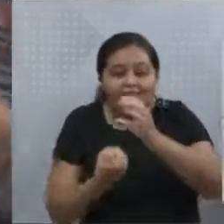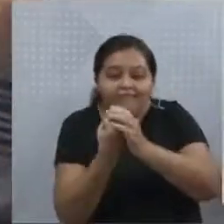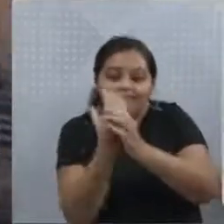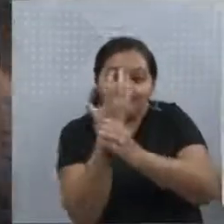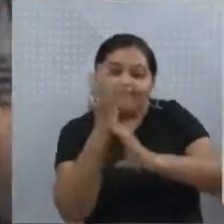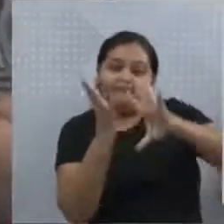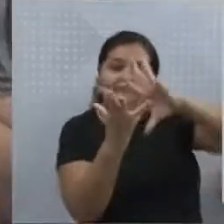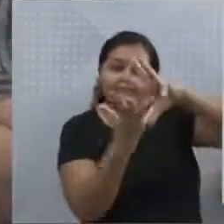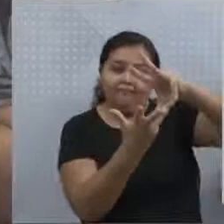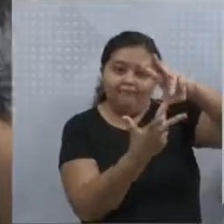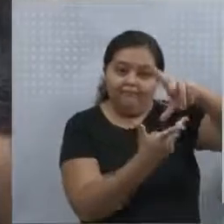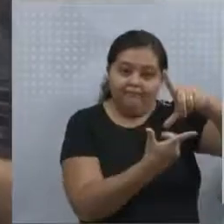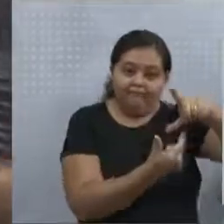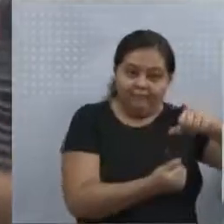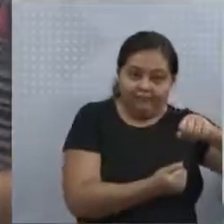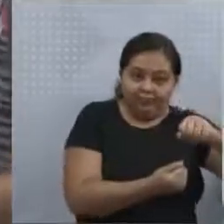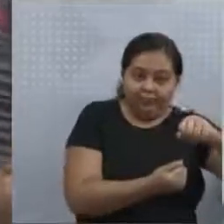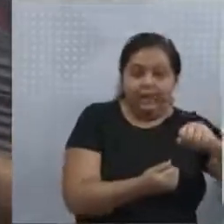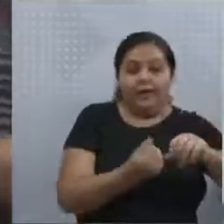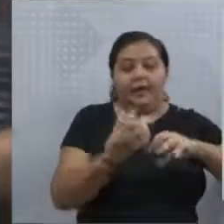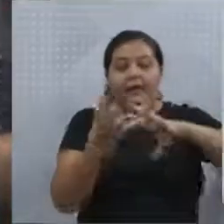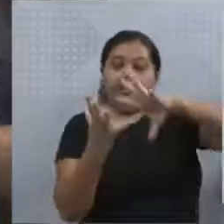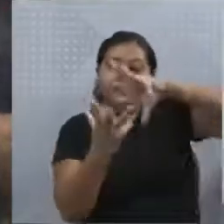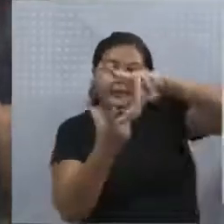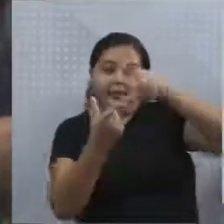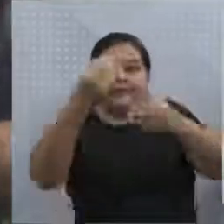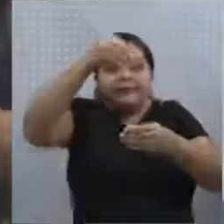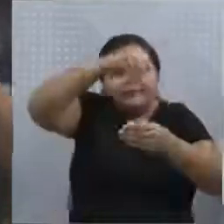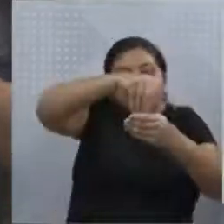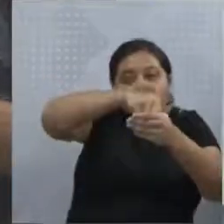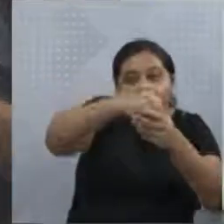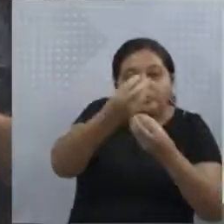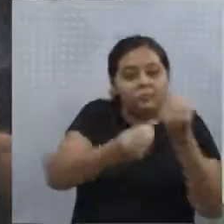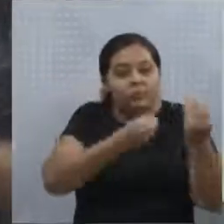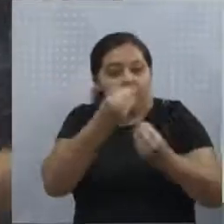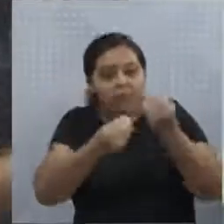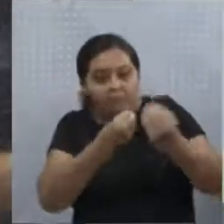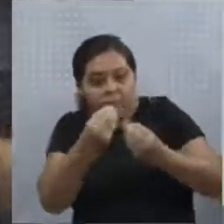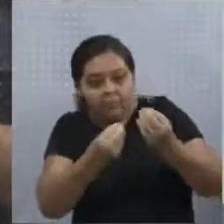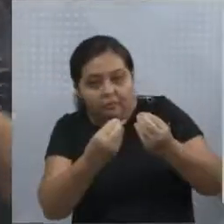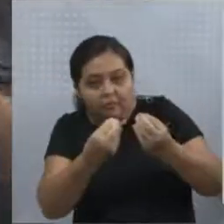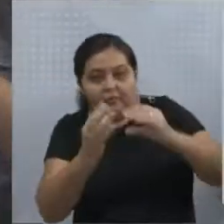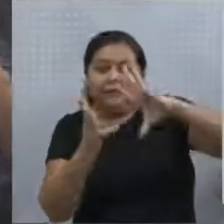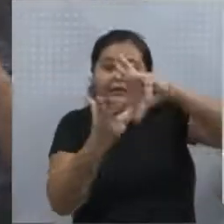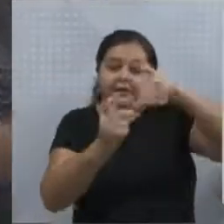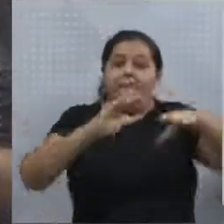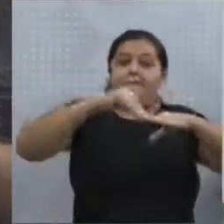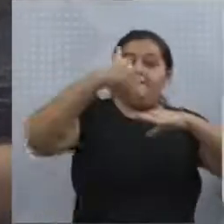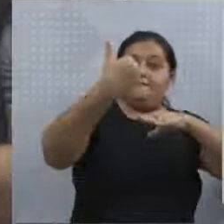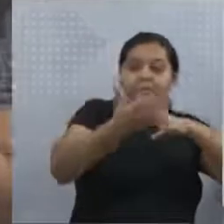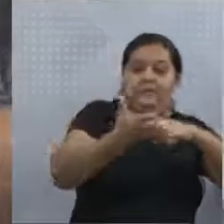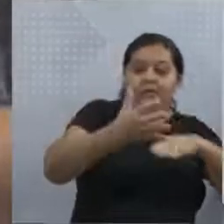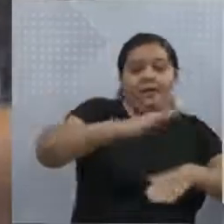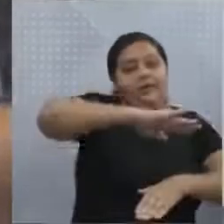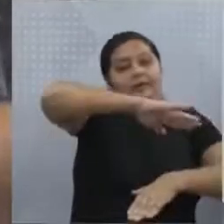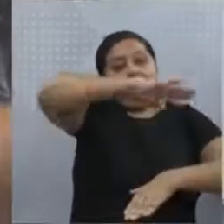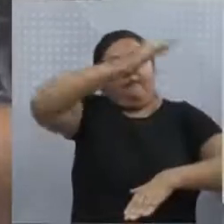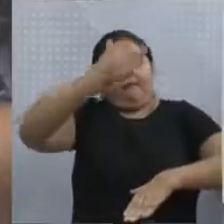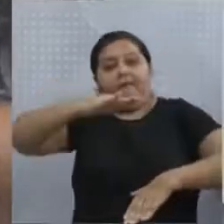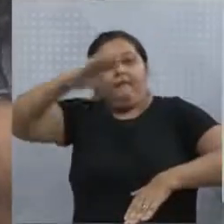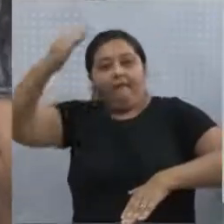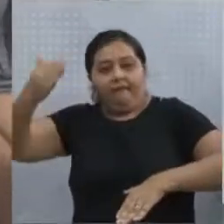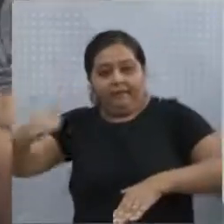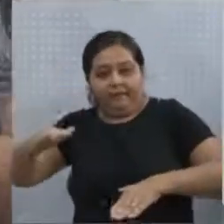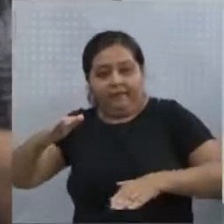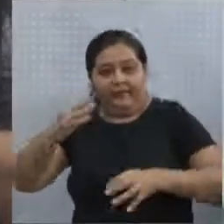da Terra, a questão da estrutura interna da Terra e externa, os agentes modeladores do relevo, tá